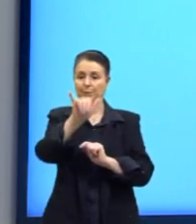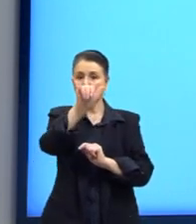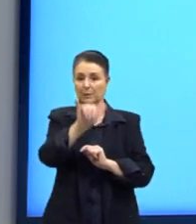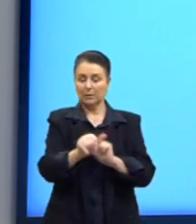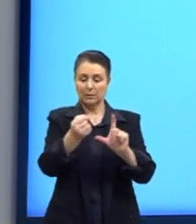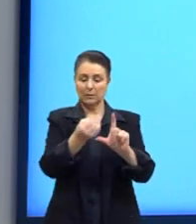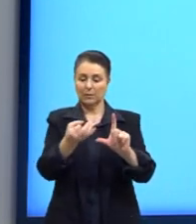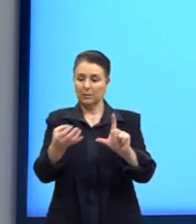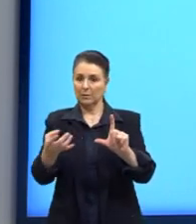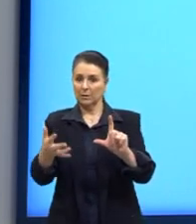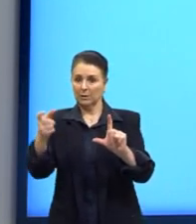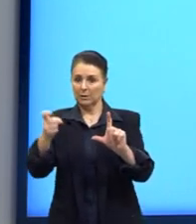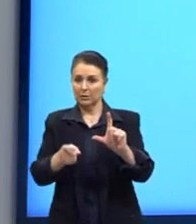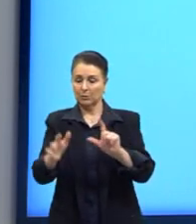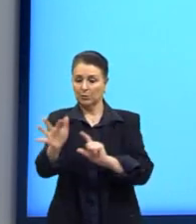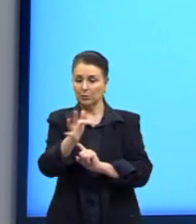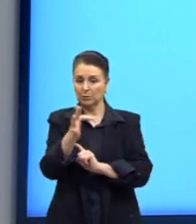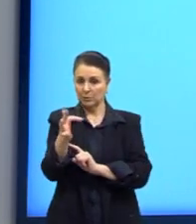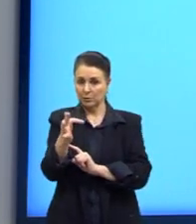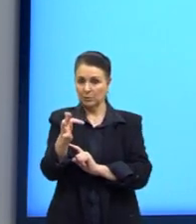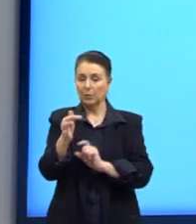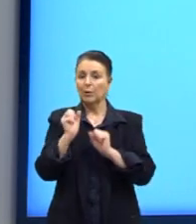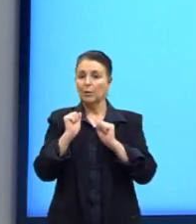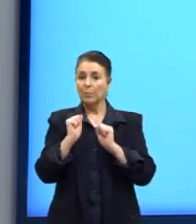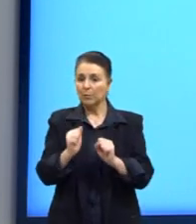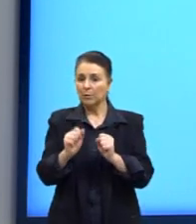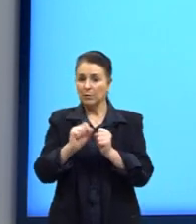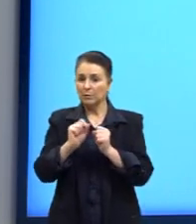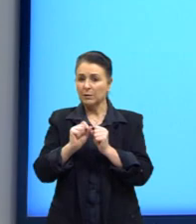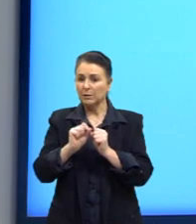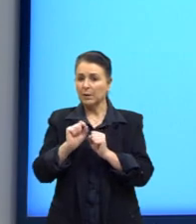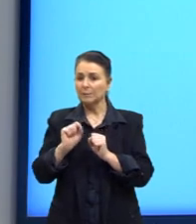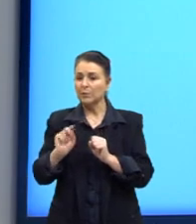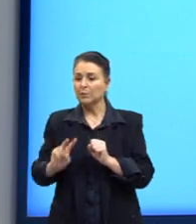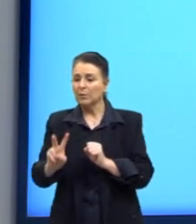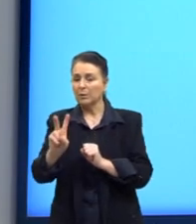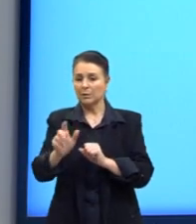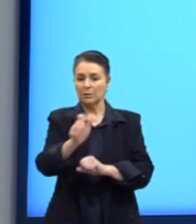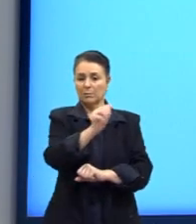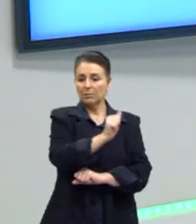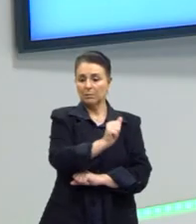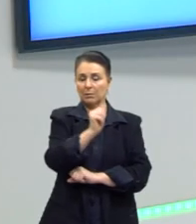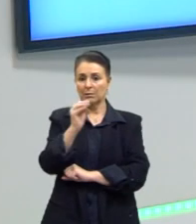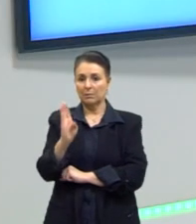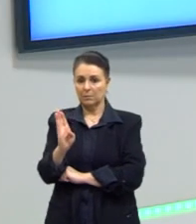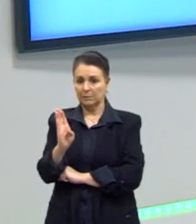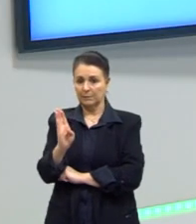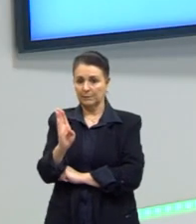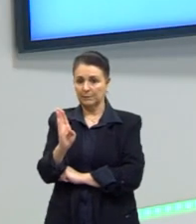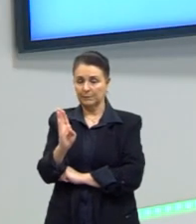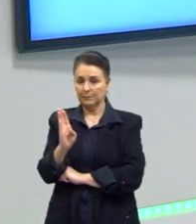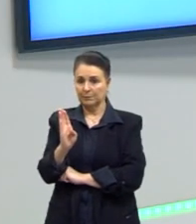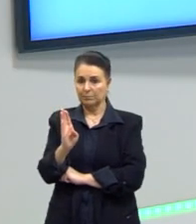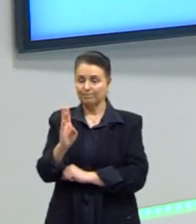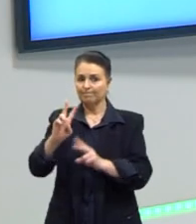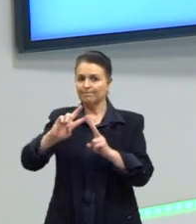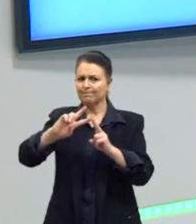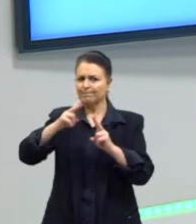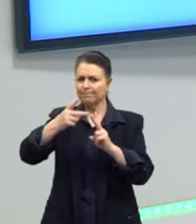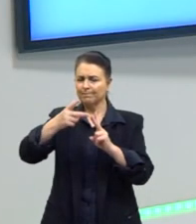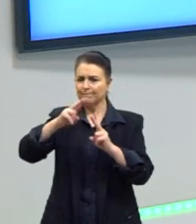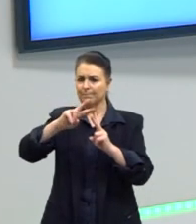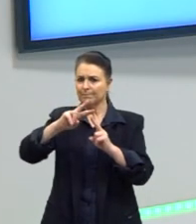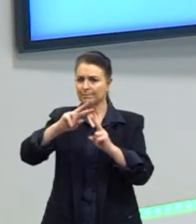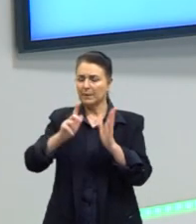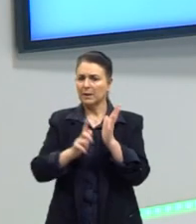logaritmo de f, é possível estimar os valores para a e b. No caso hipotético em que a lei